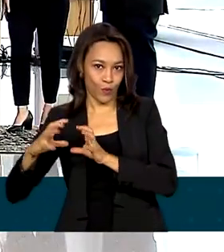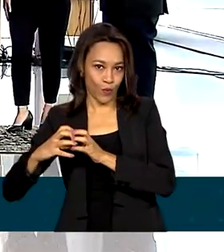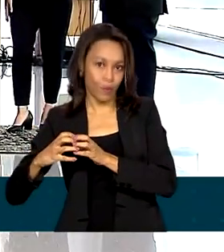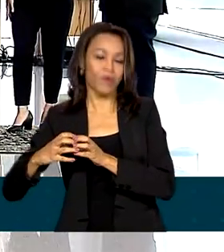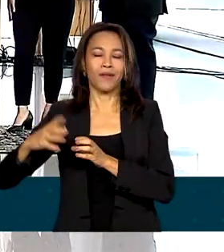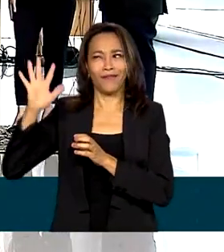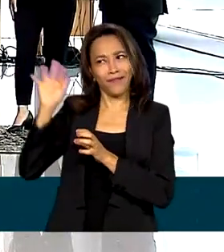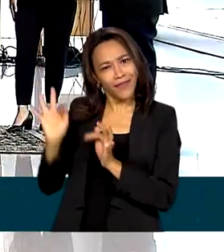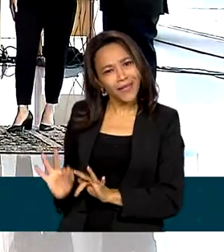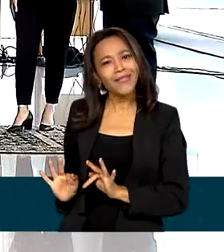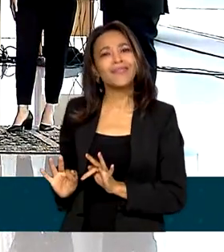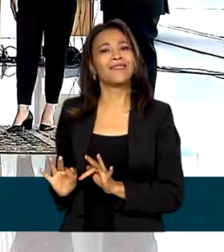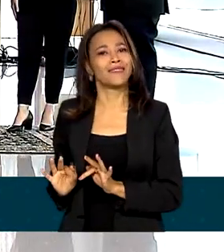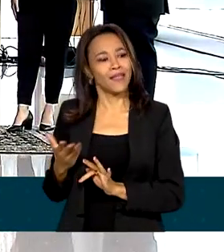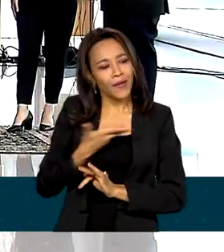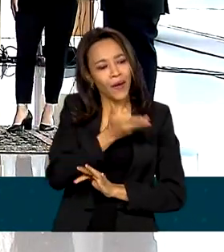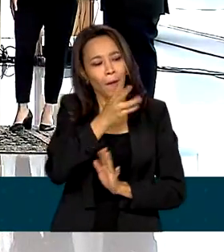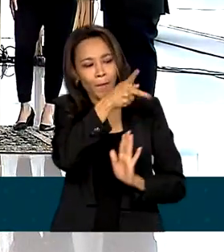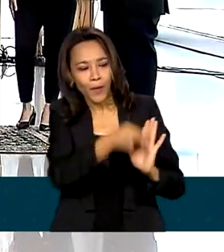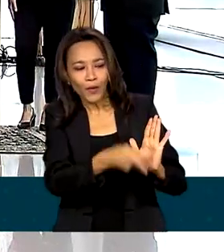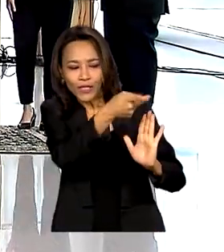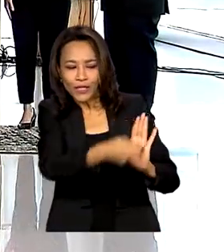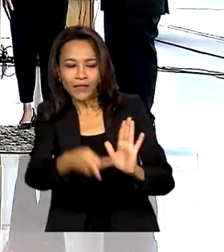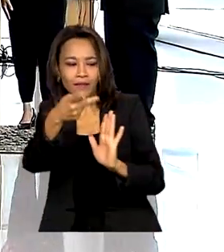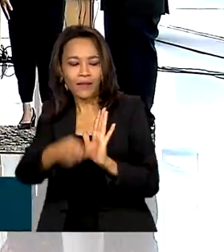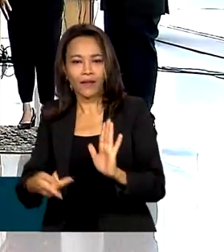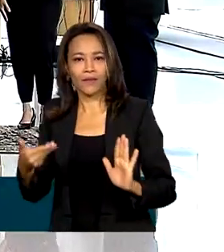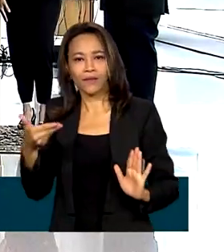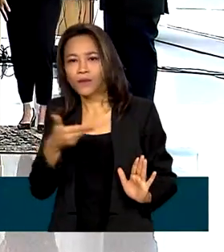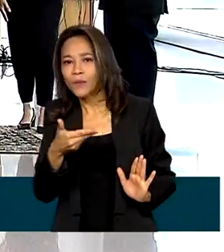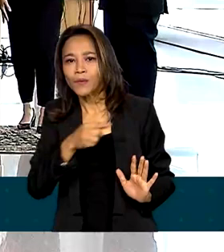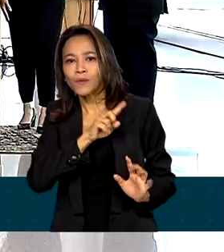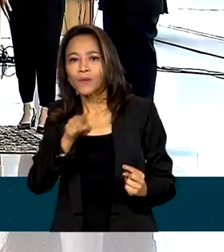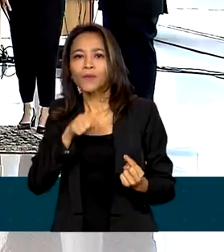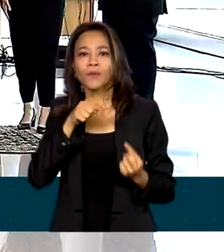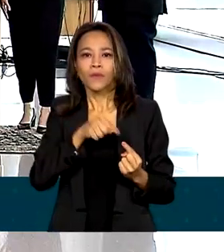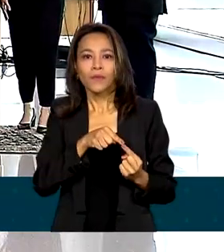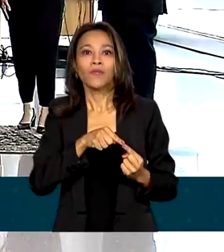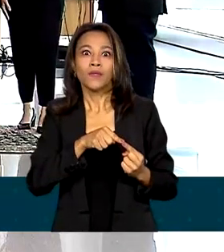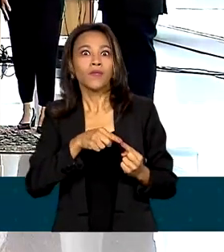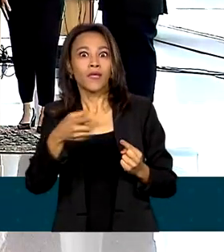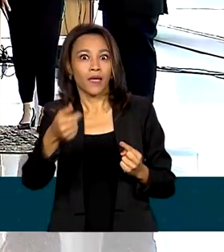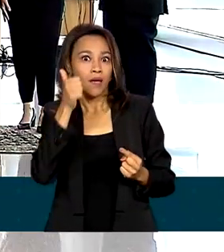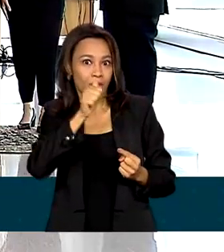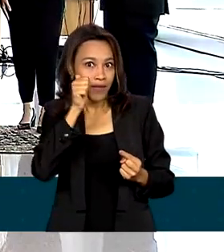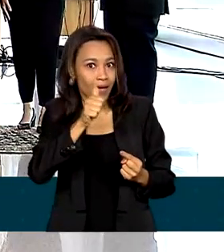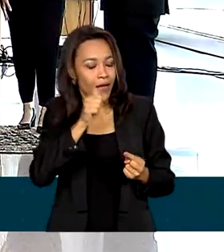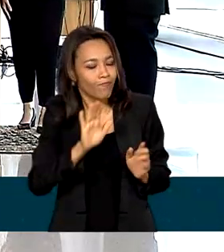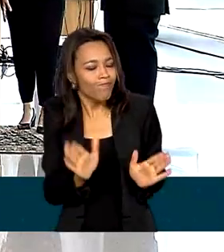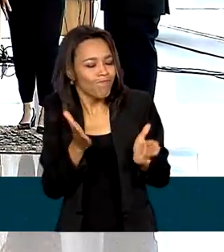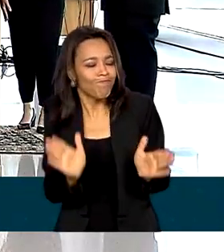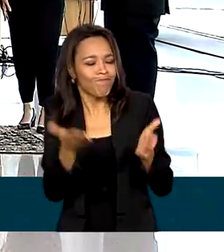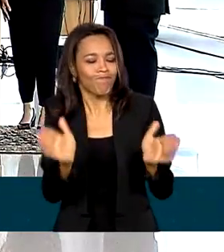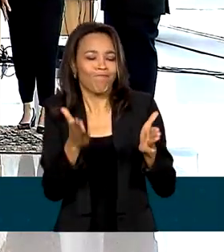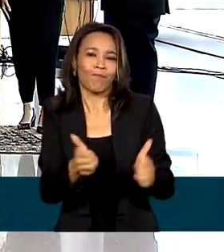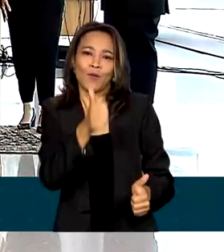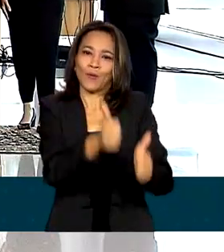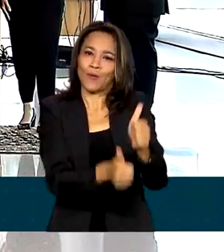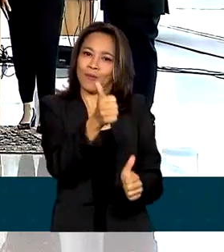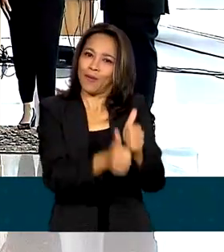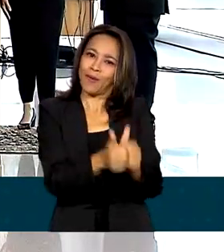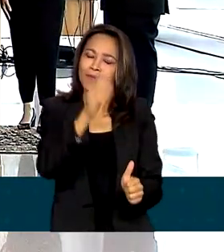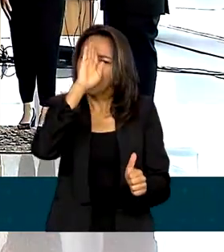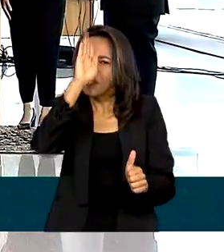projetos que possam estar cada vez mais inserindo a mulher no esporte e